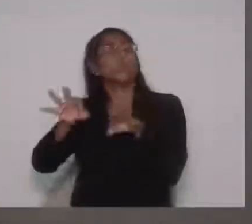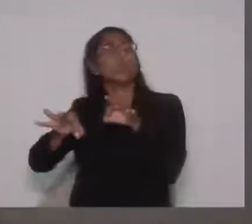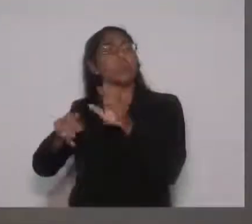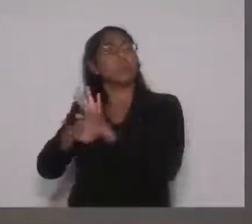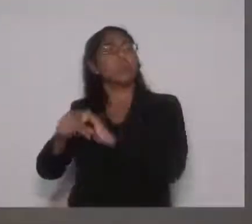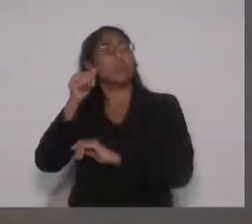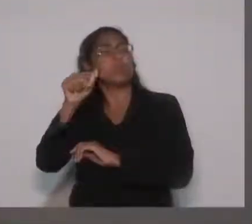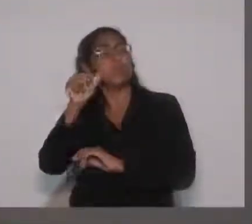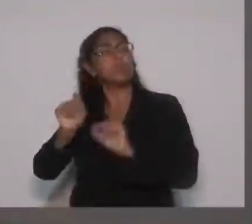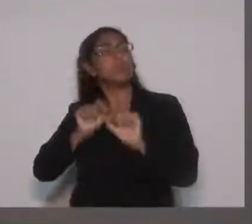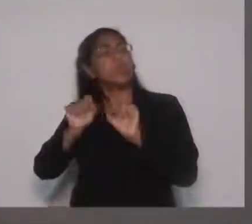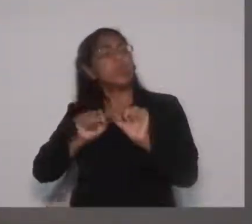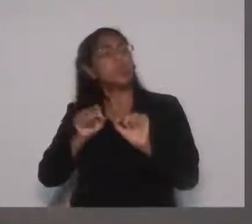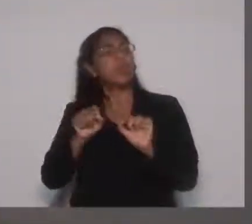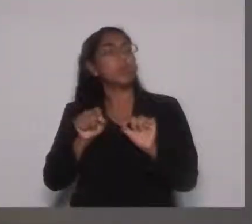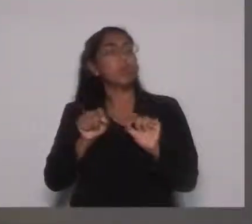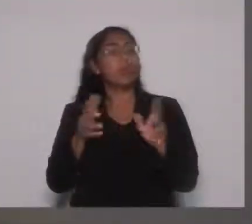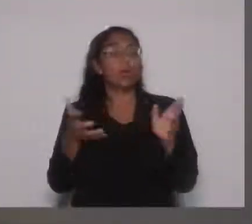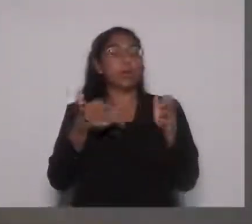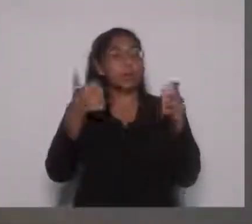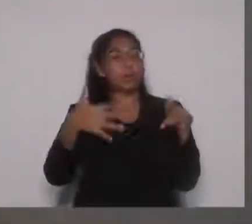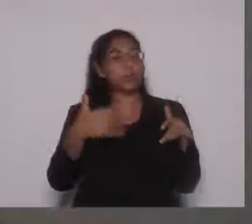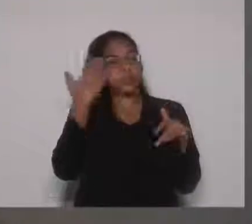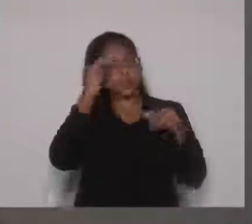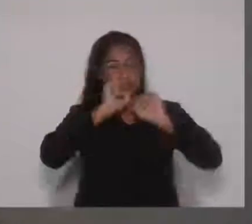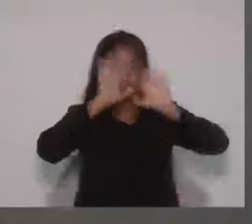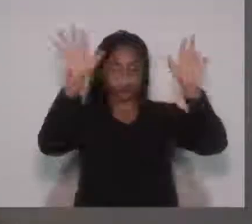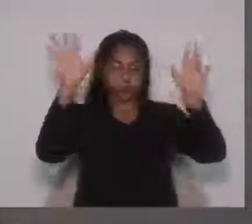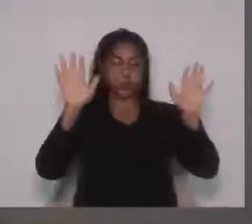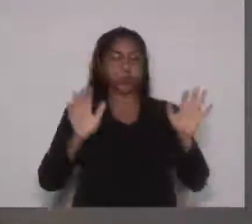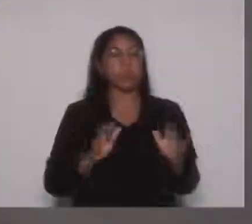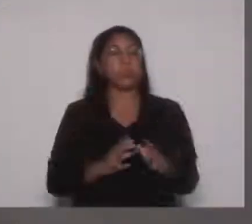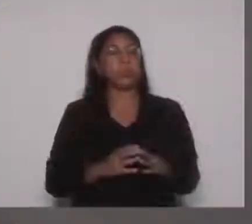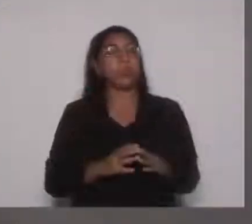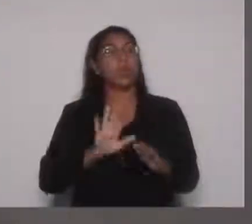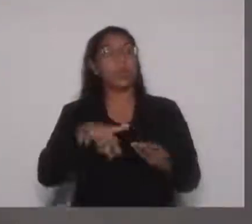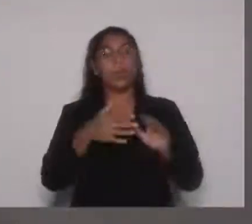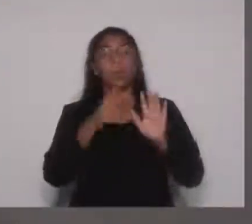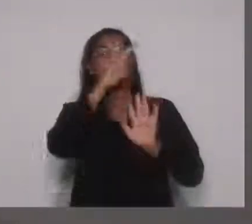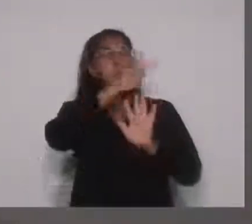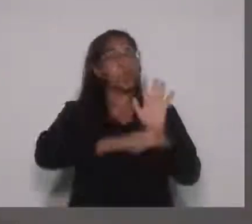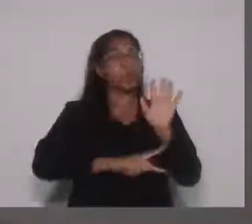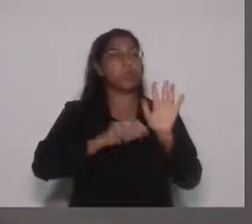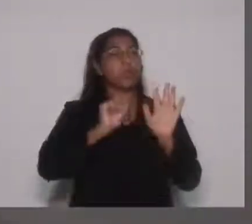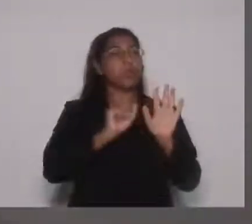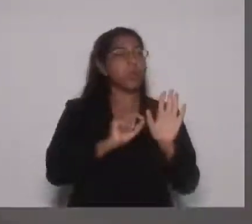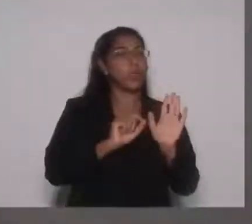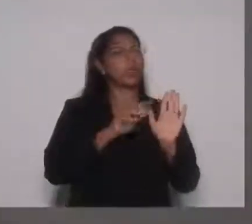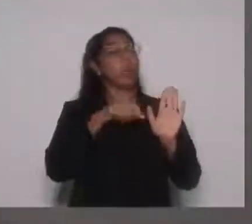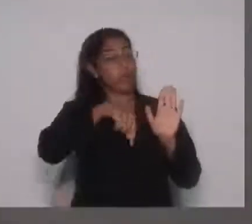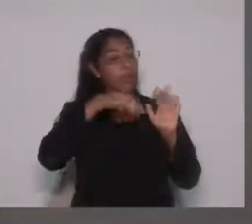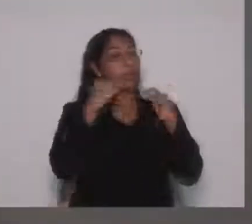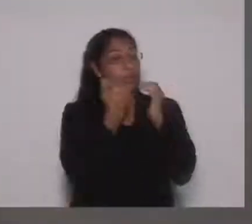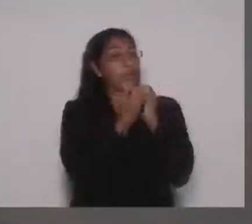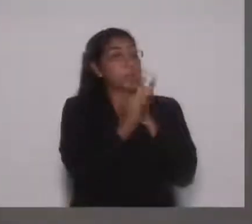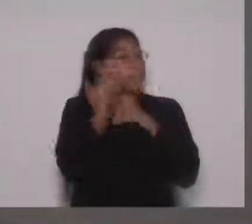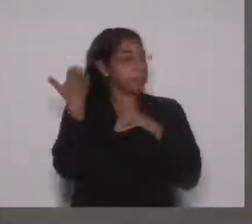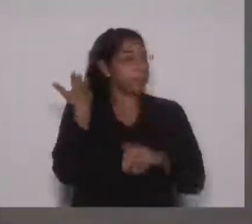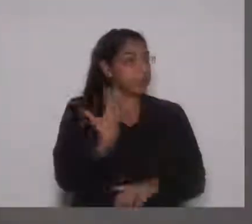falado e talvez ainda não tenha ficado tão claro. Mas é um projeto de resolução, foi aprovado por essa Casa,